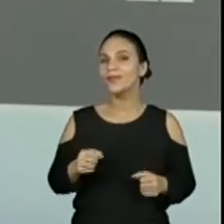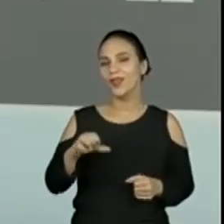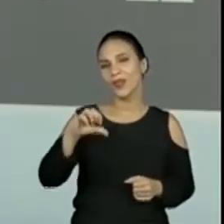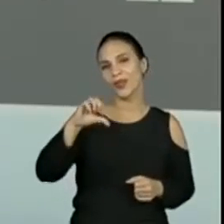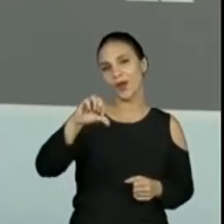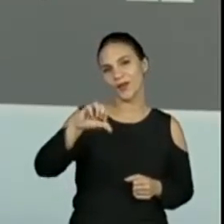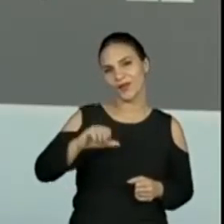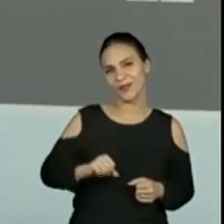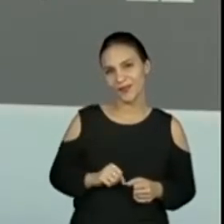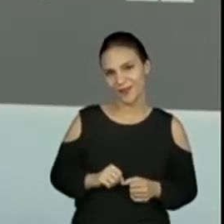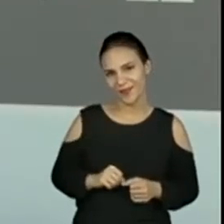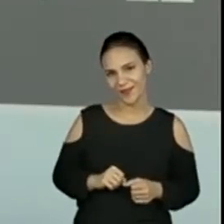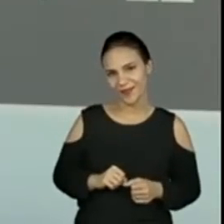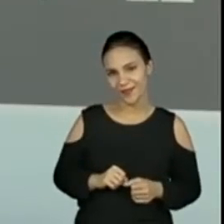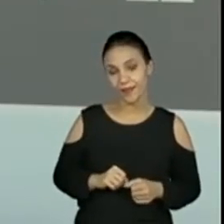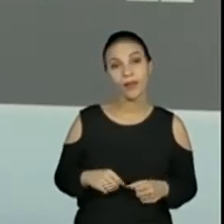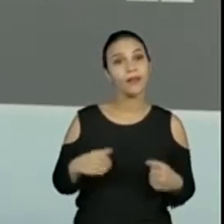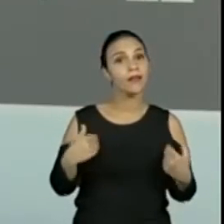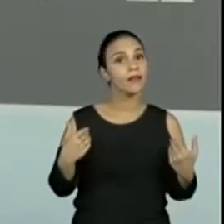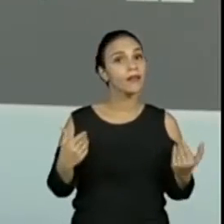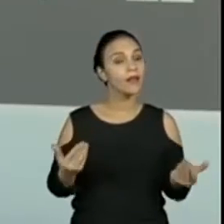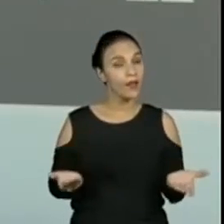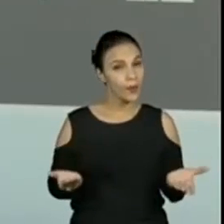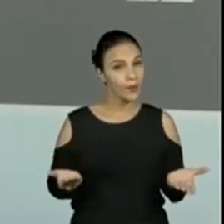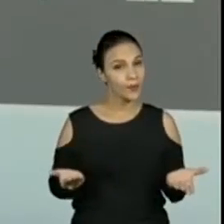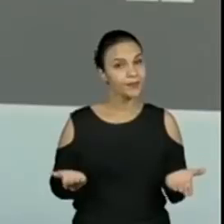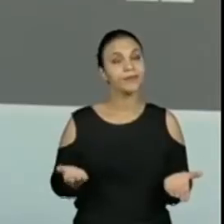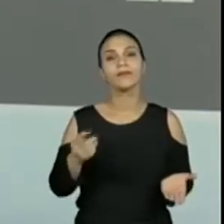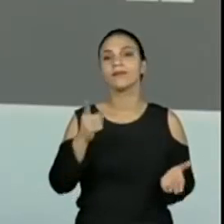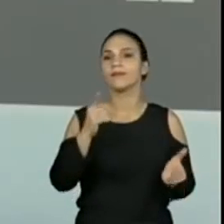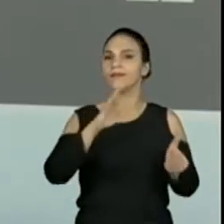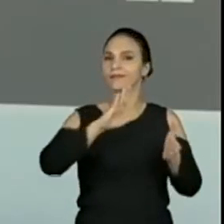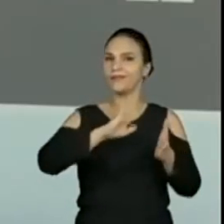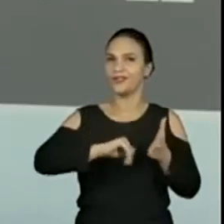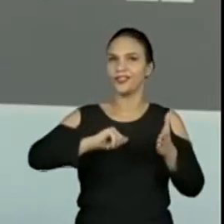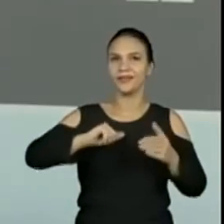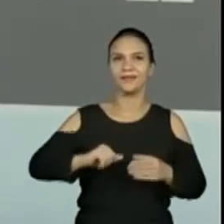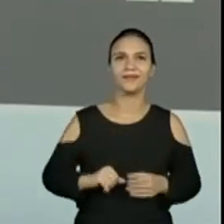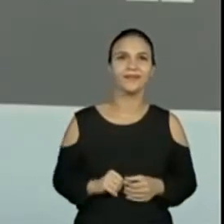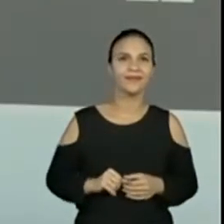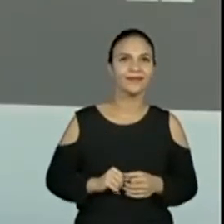9. Então, vamos tirar mais uma parte?